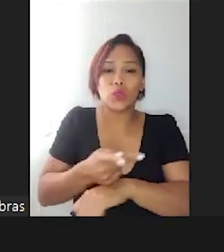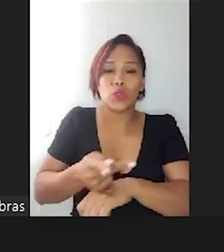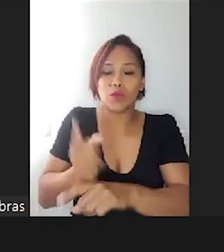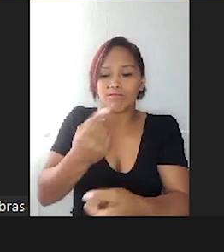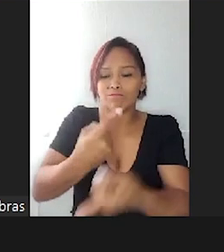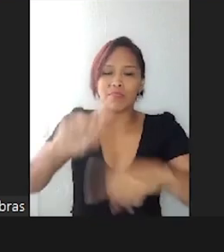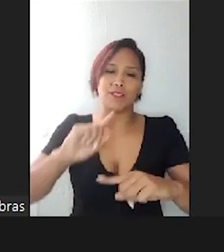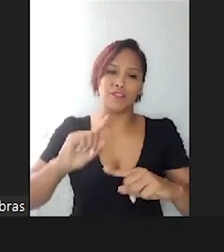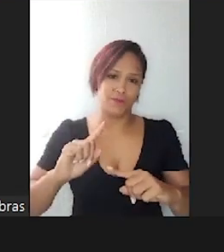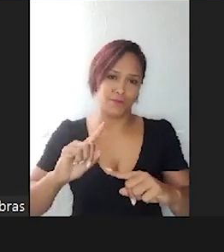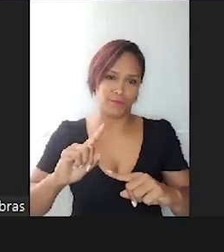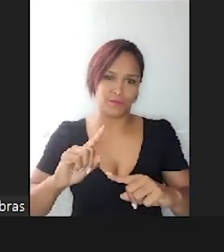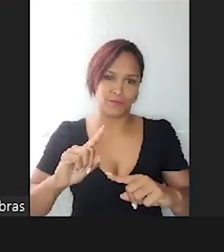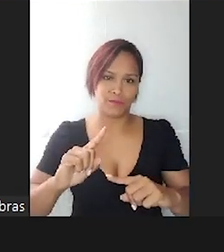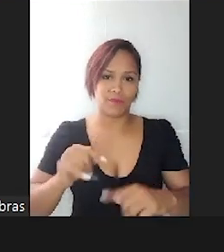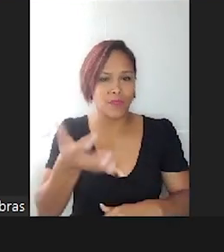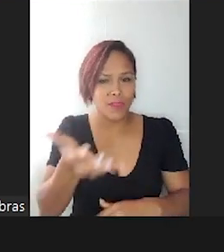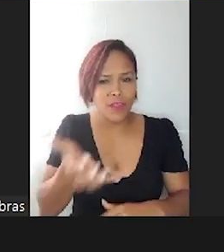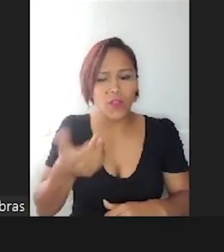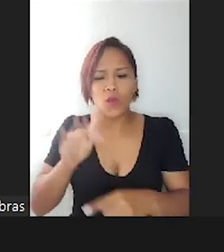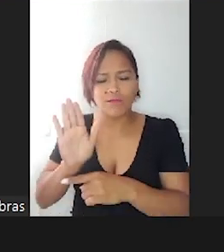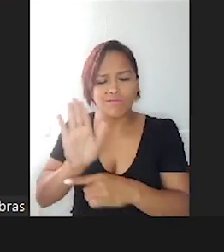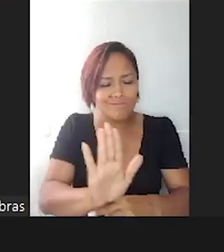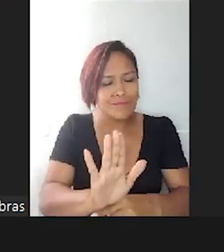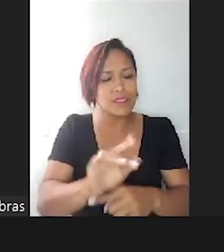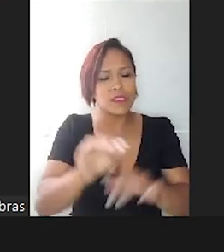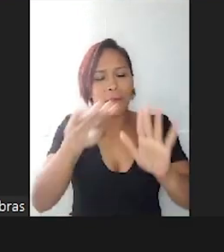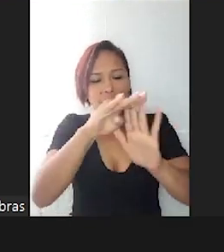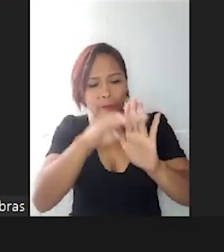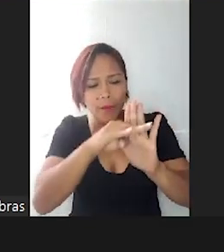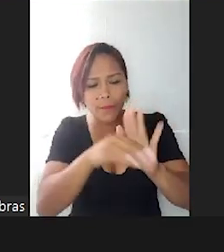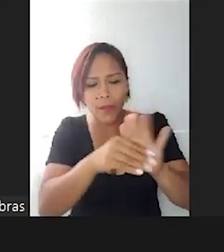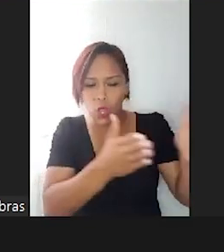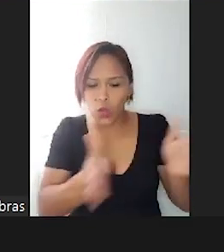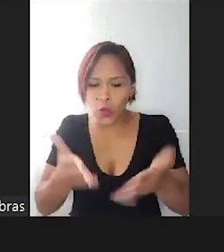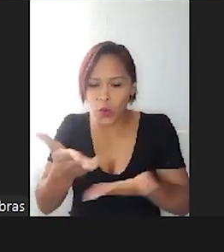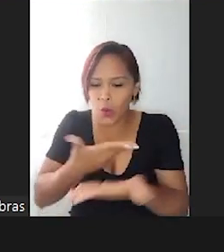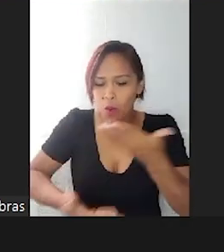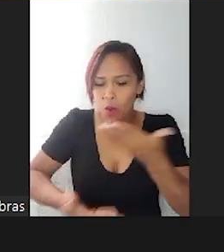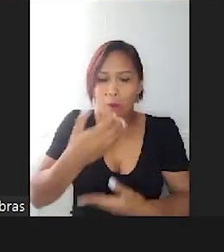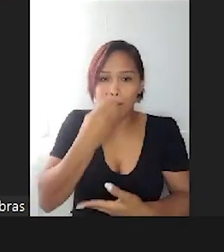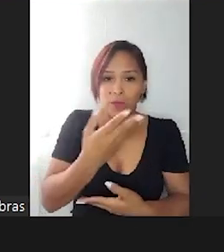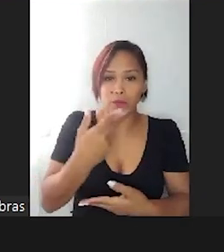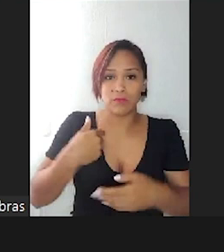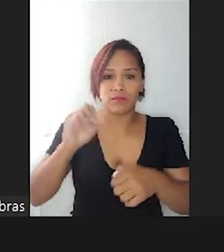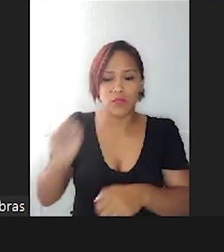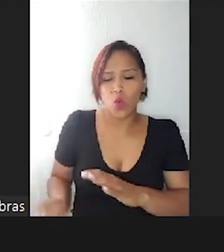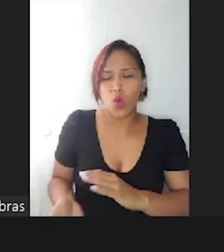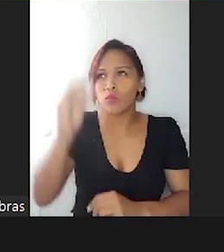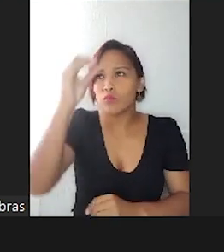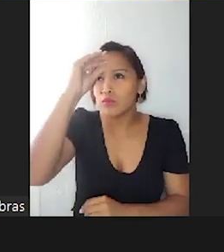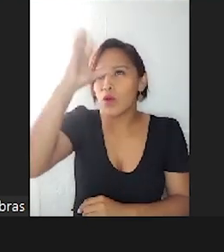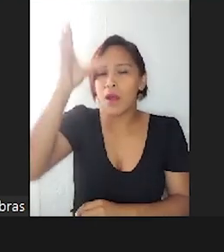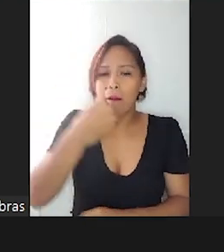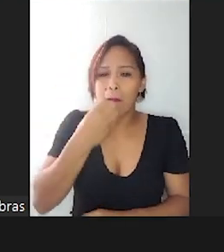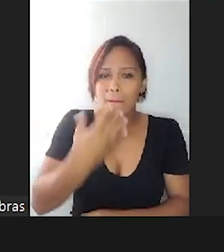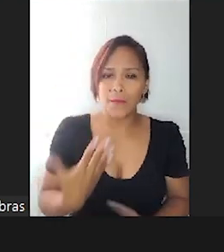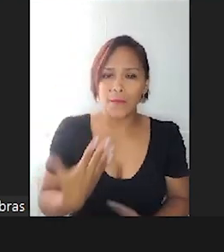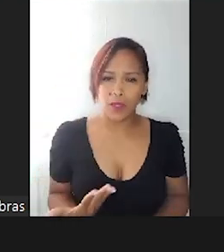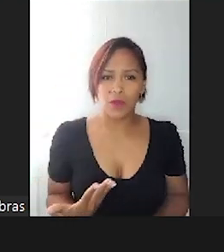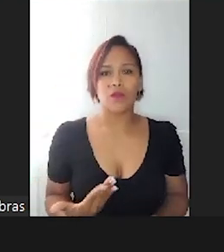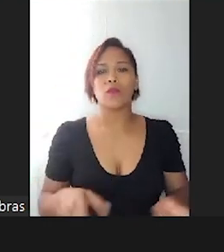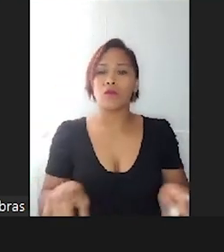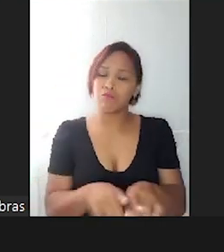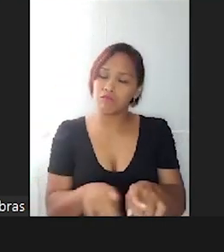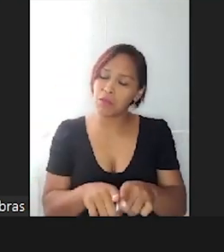Eu busco atender as necessidades com tempo de qualidade e explorando o autoconhecimento. Mesmo assim, eu perco